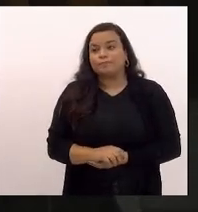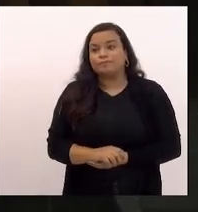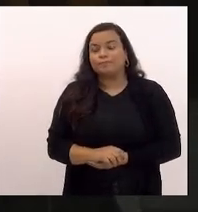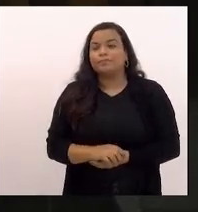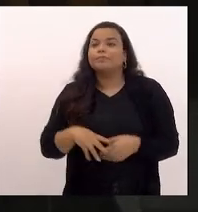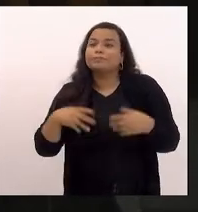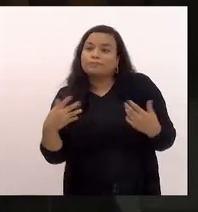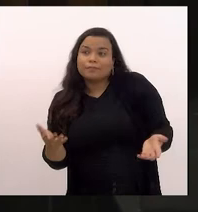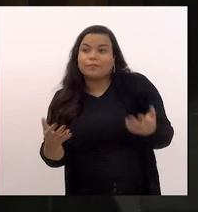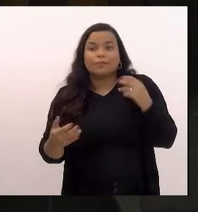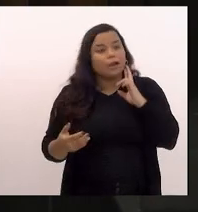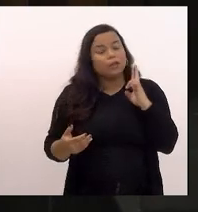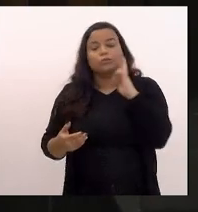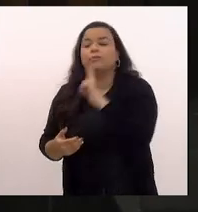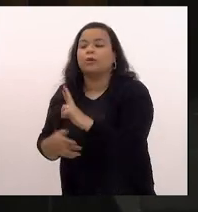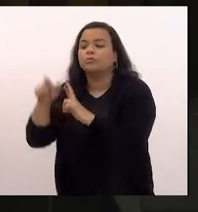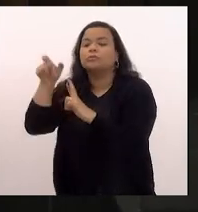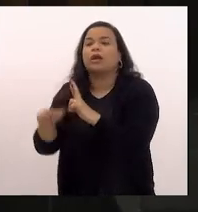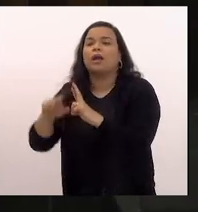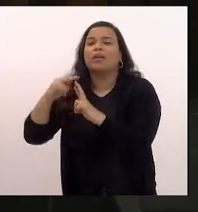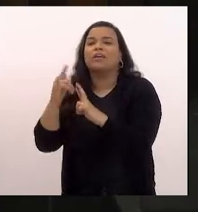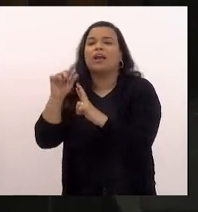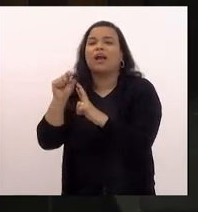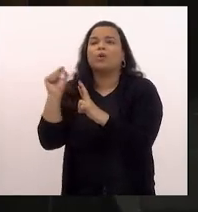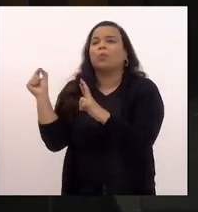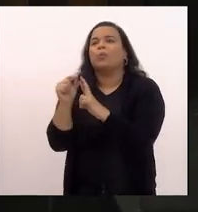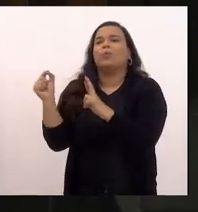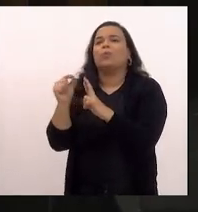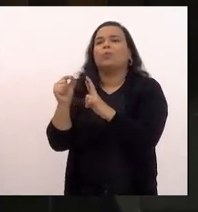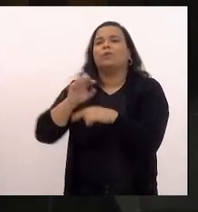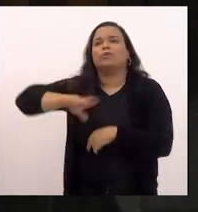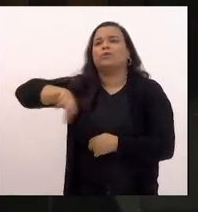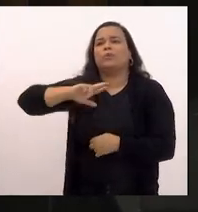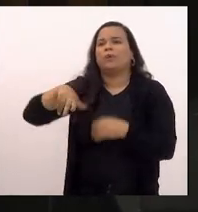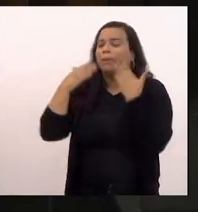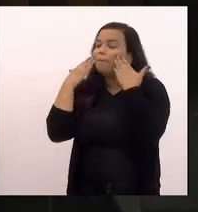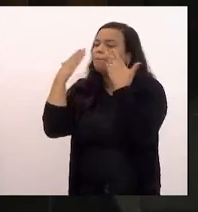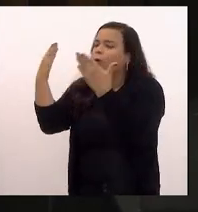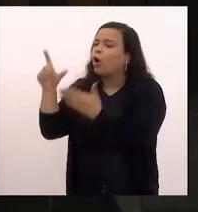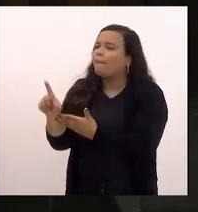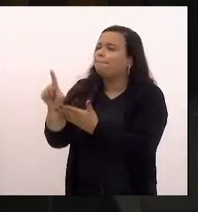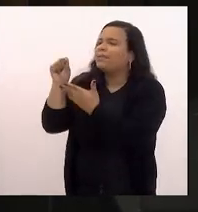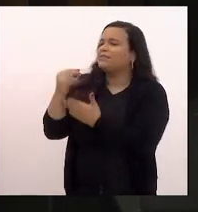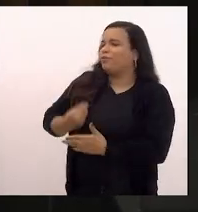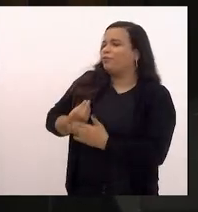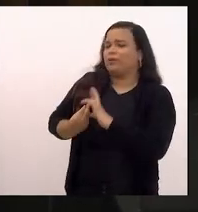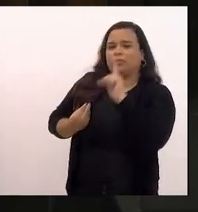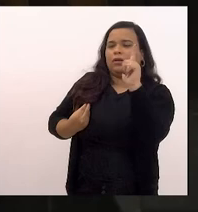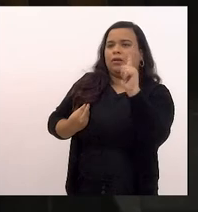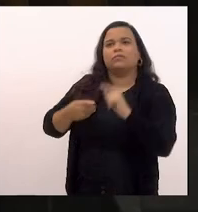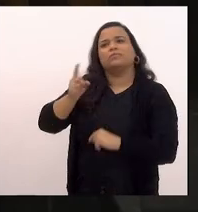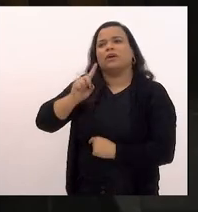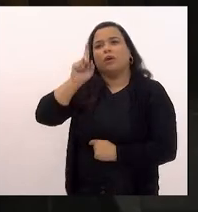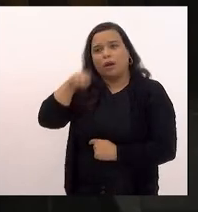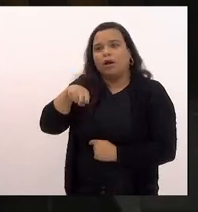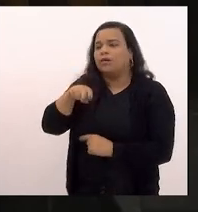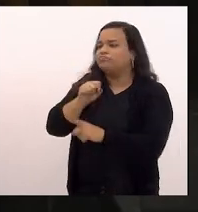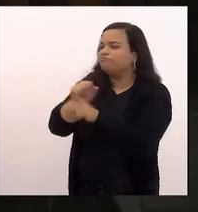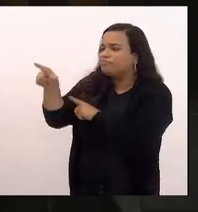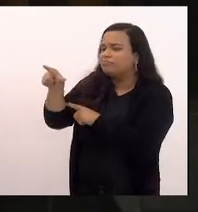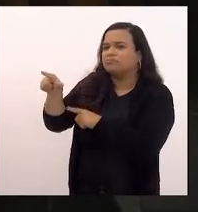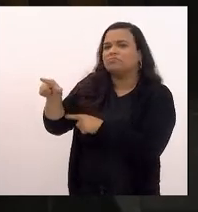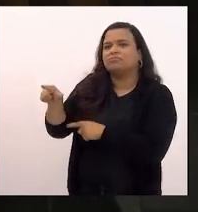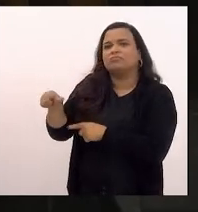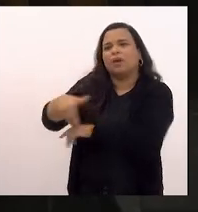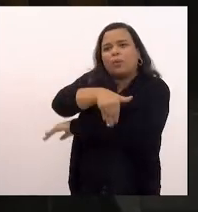a resposta que foi dada para o Iago não foi de ser apresentada uma alternativa de vida foi o despejo foi a rua